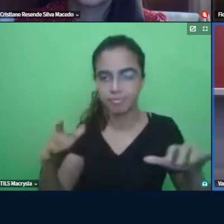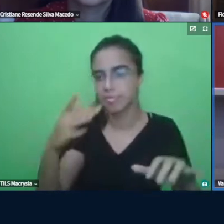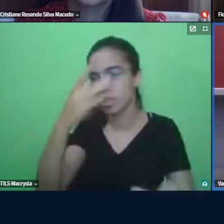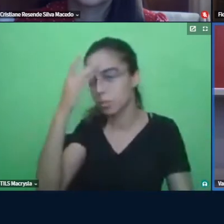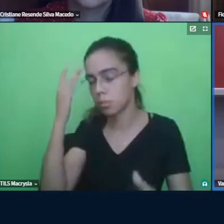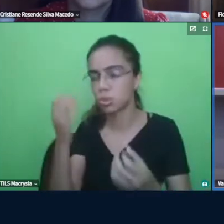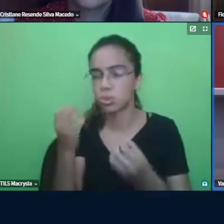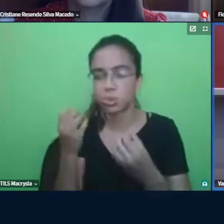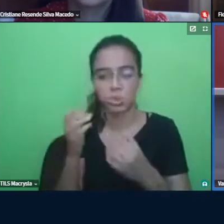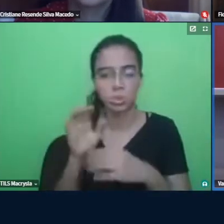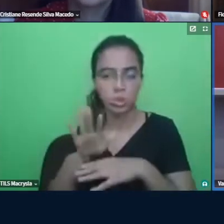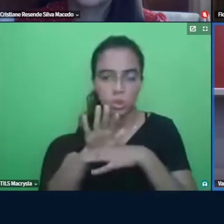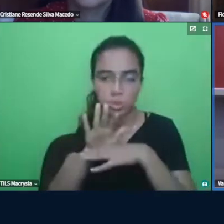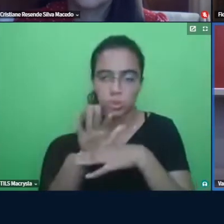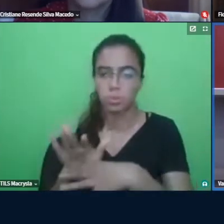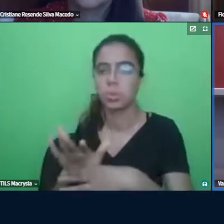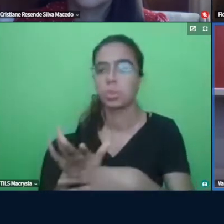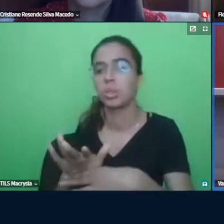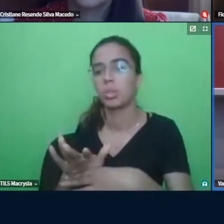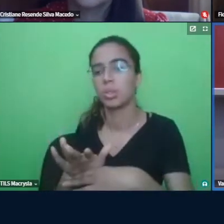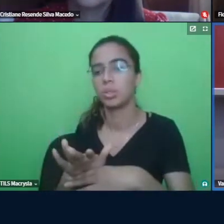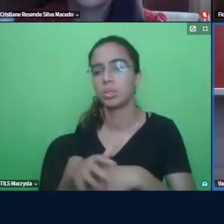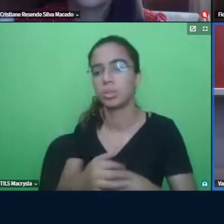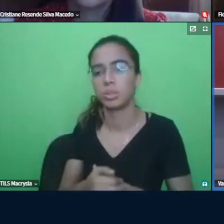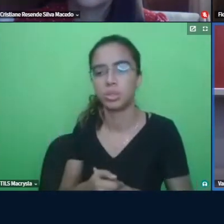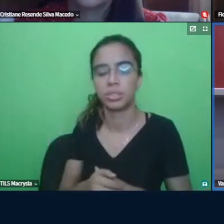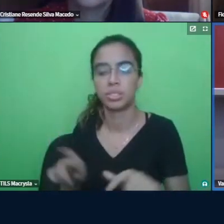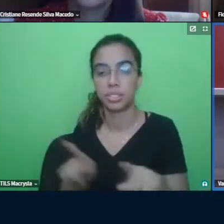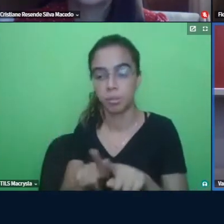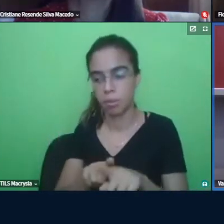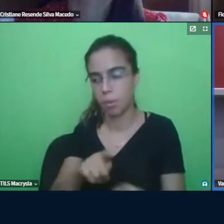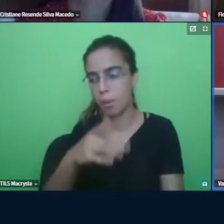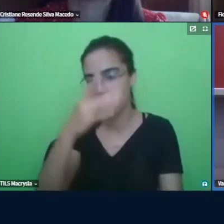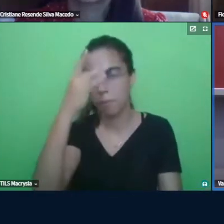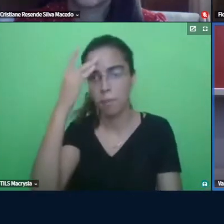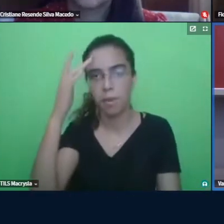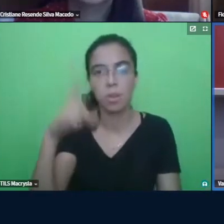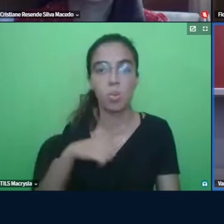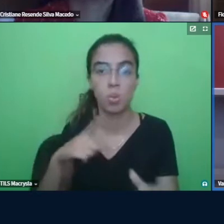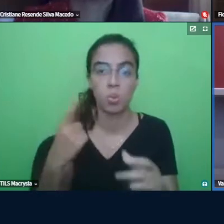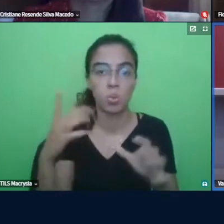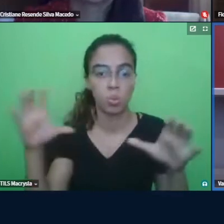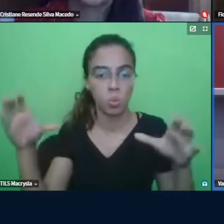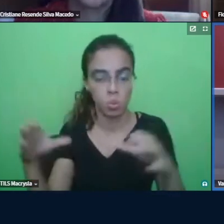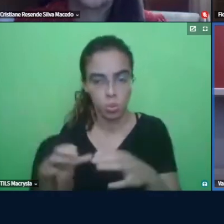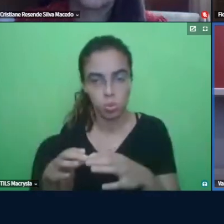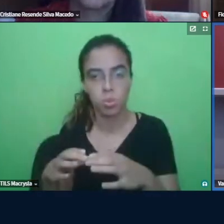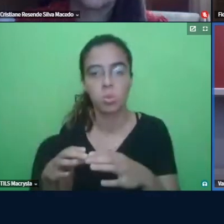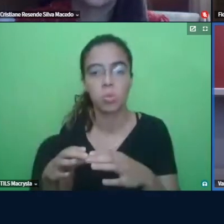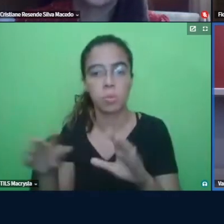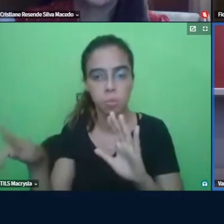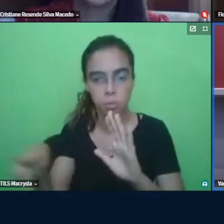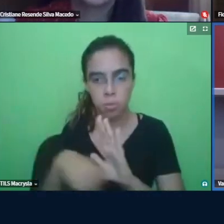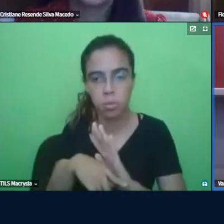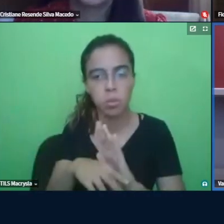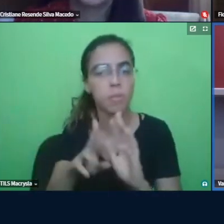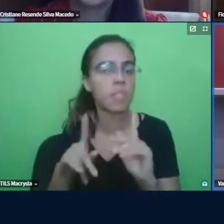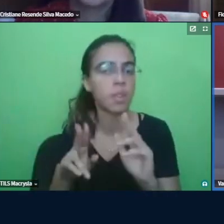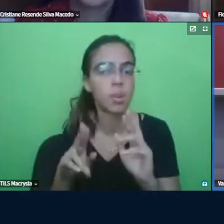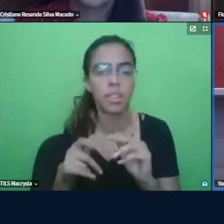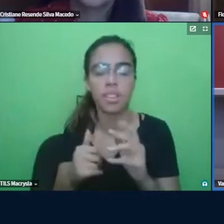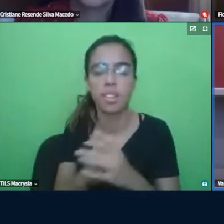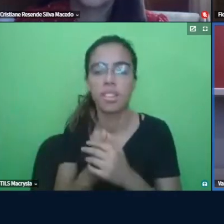necessidades então a ideia de uma equipe especialista não é a de nesse